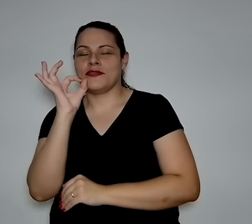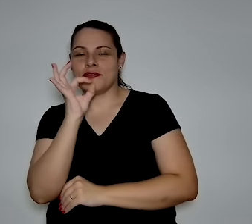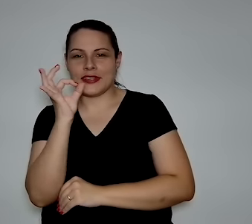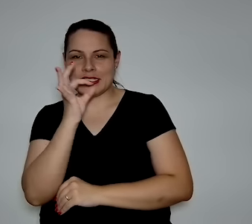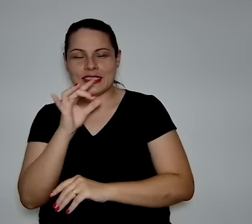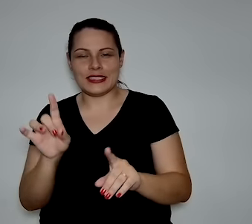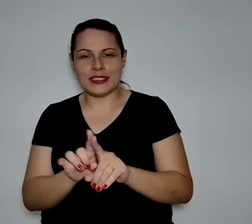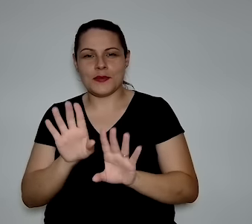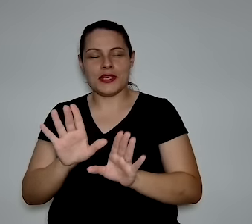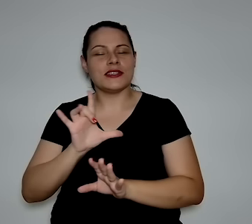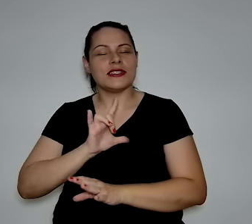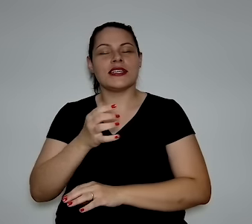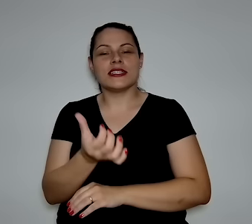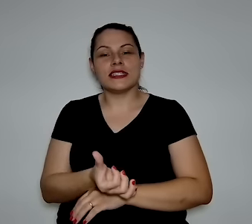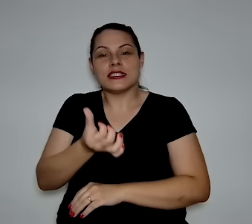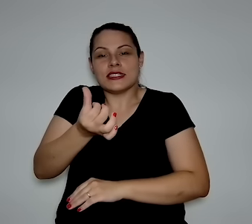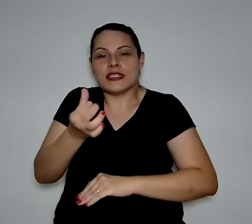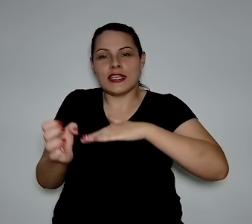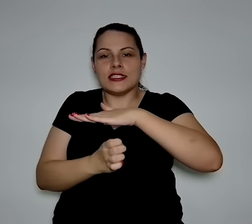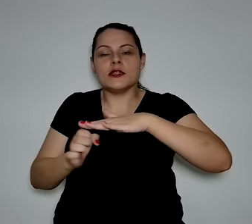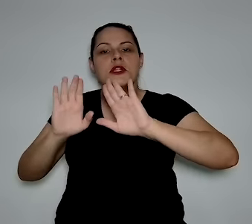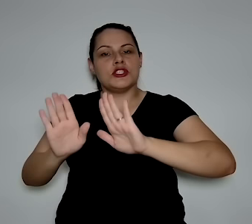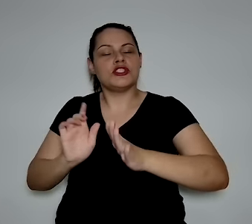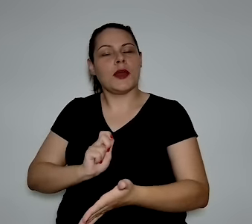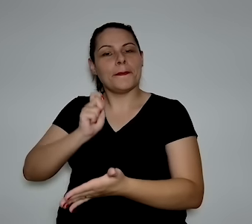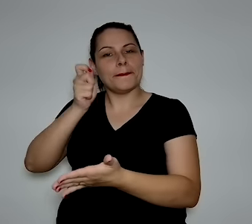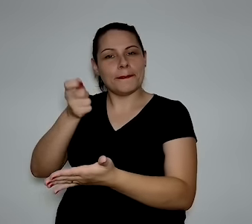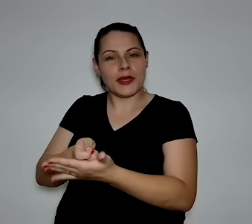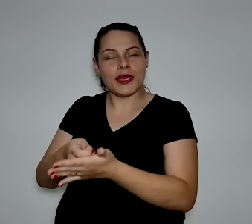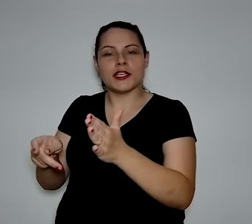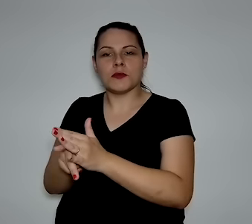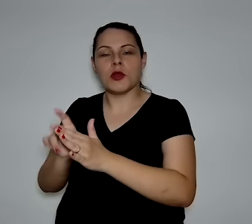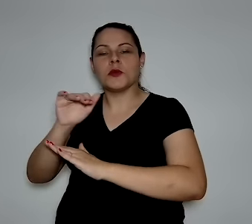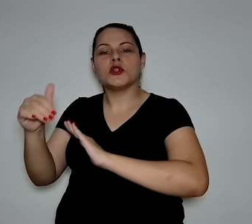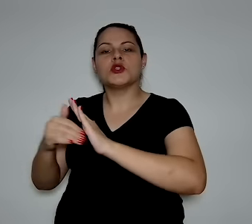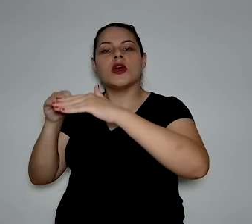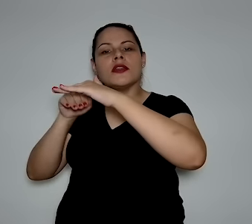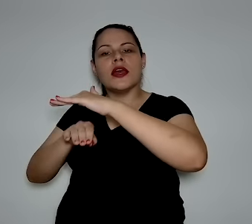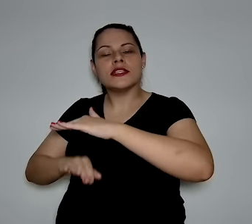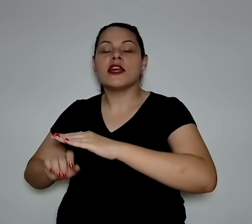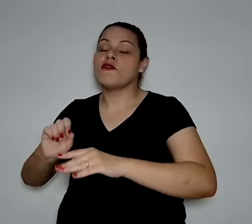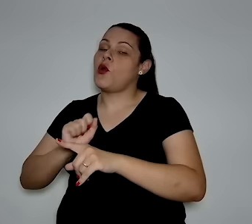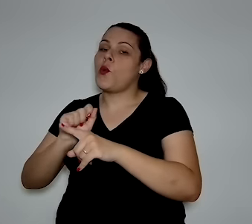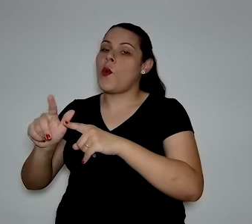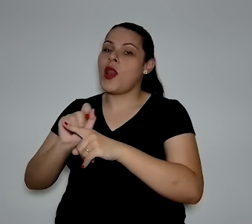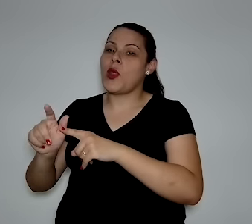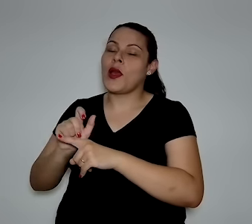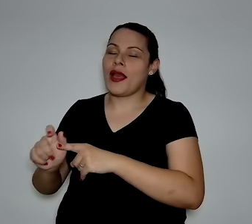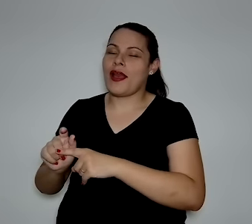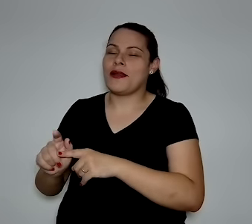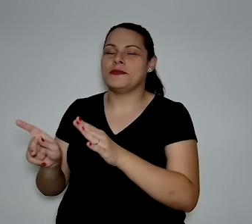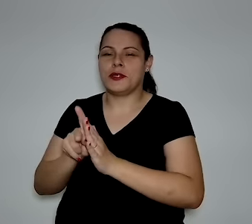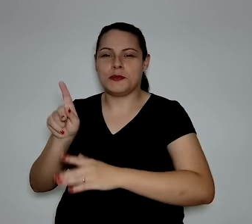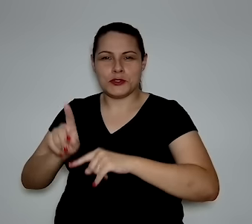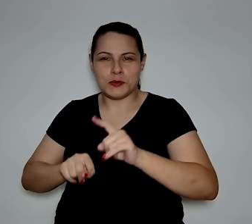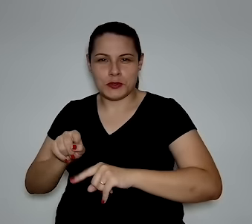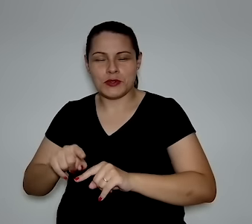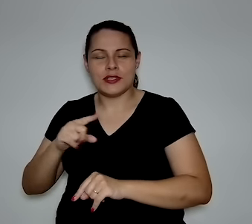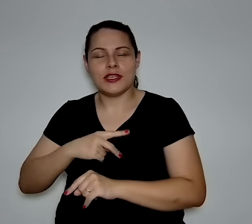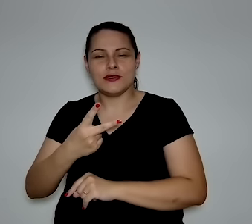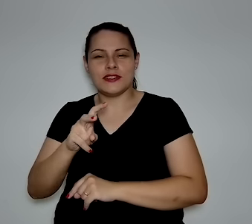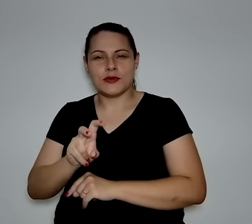hidrogênio verde. Inclusive, com seis empresas já pagando a reserva, o aluguel, a Fortesquito